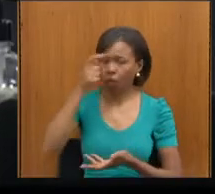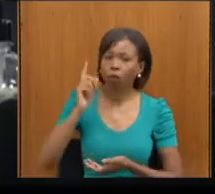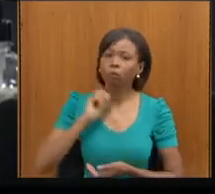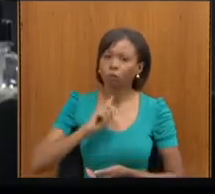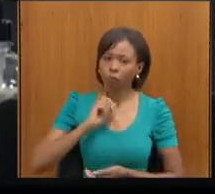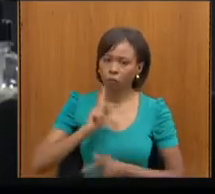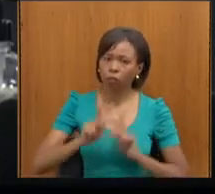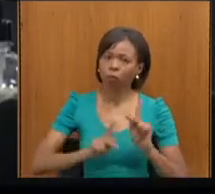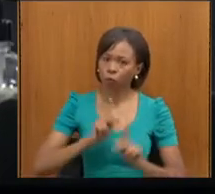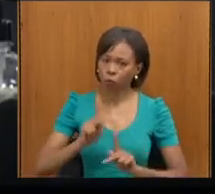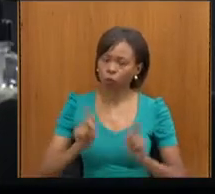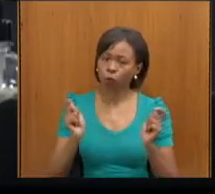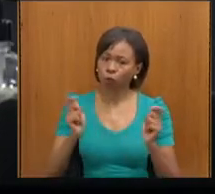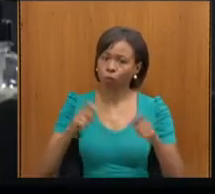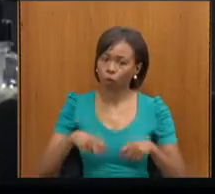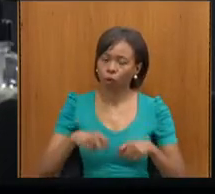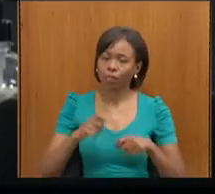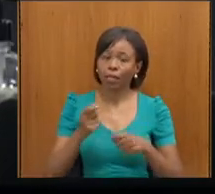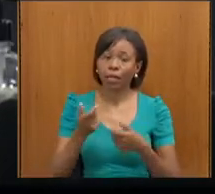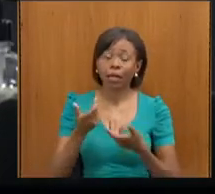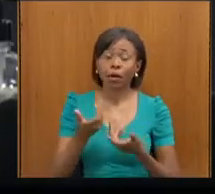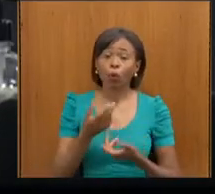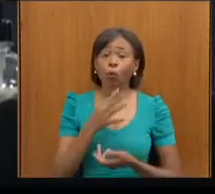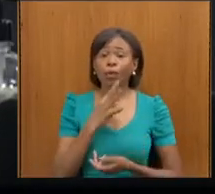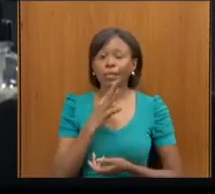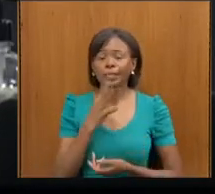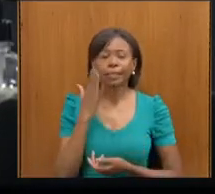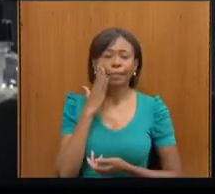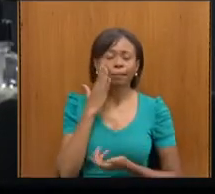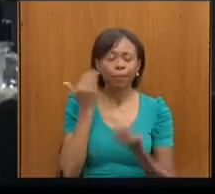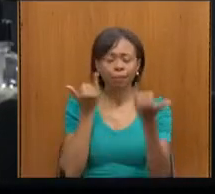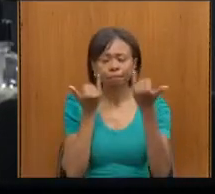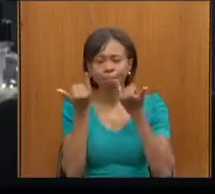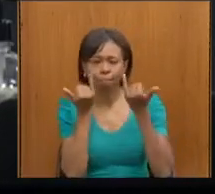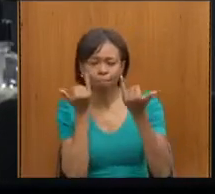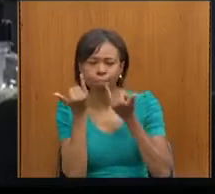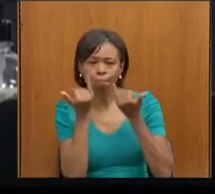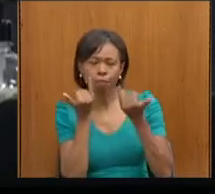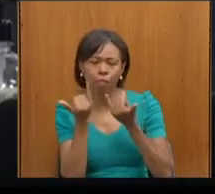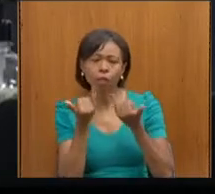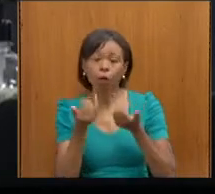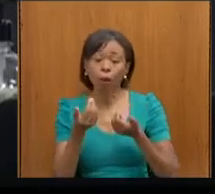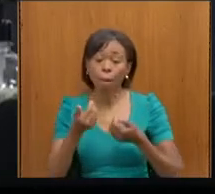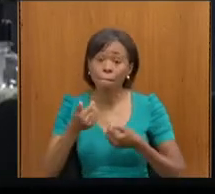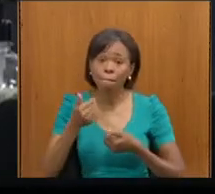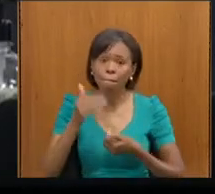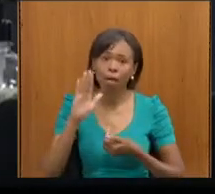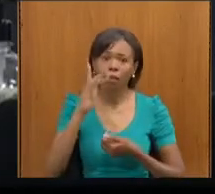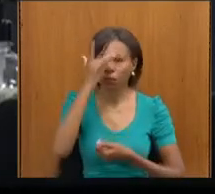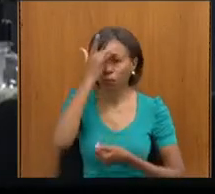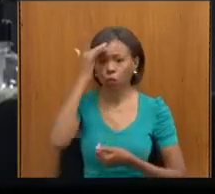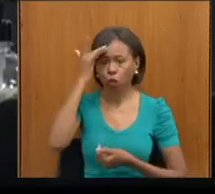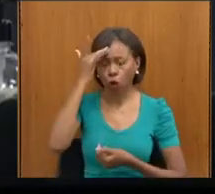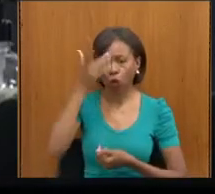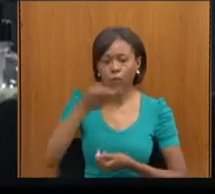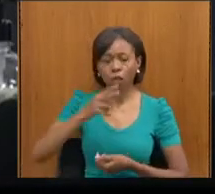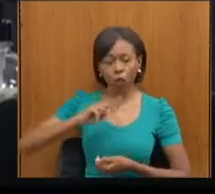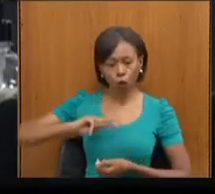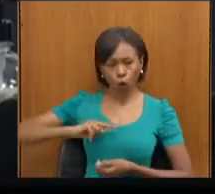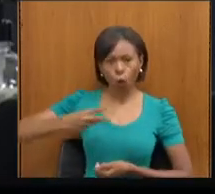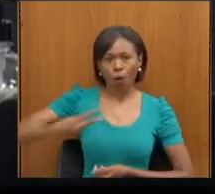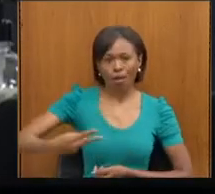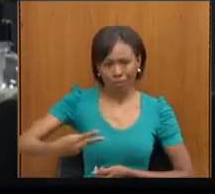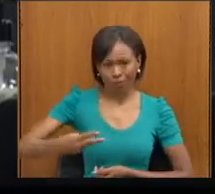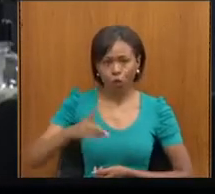para que possa ampliar o número de doadores né basta aí a pessoa manifestar